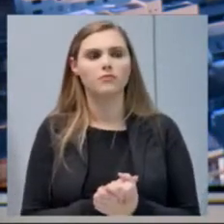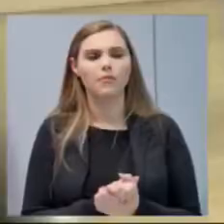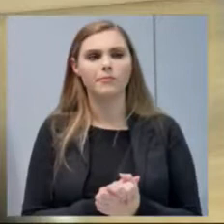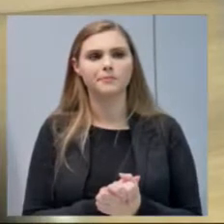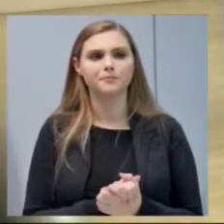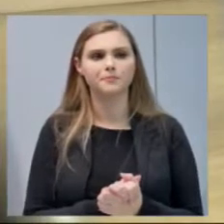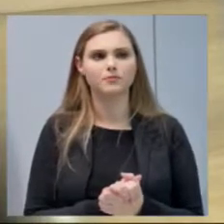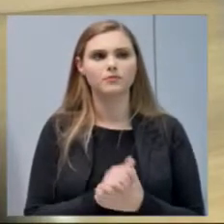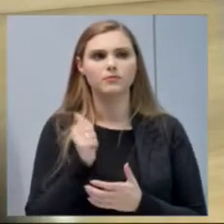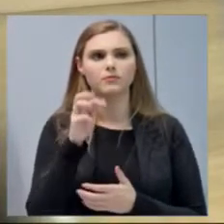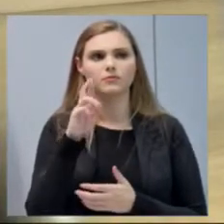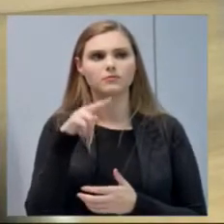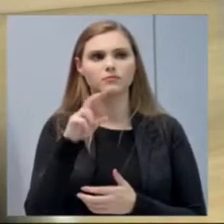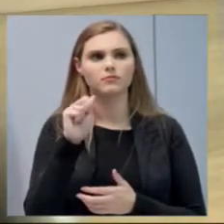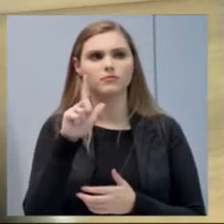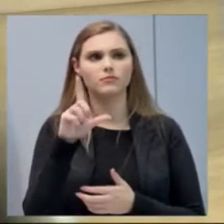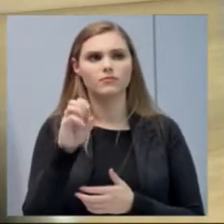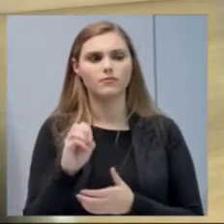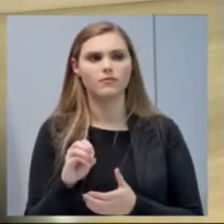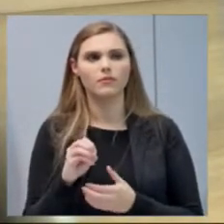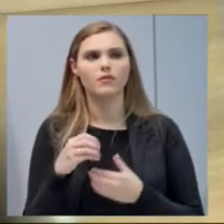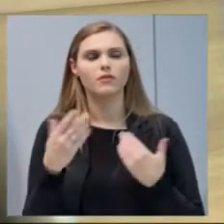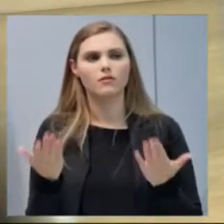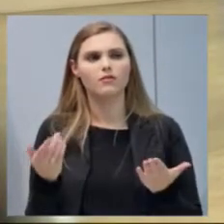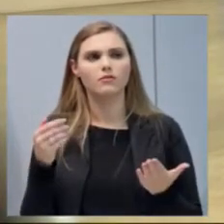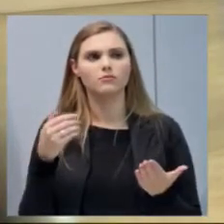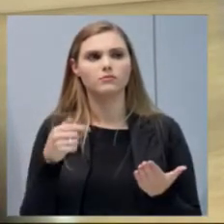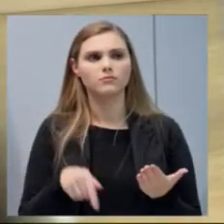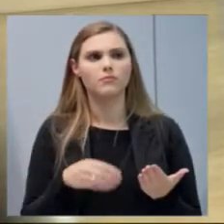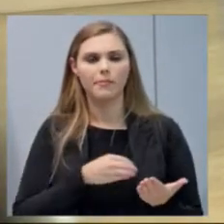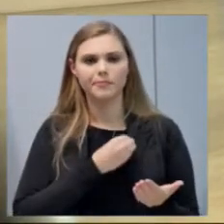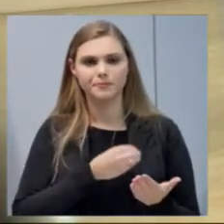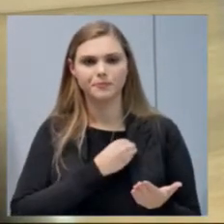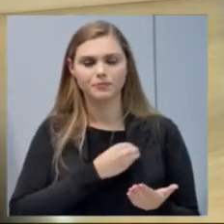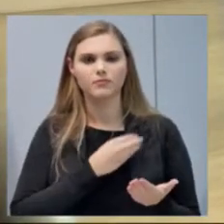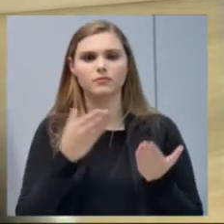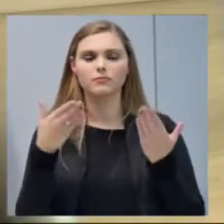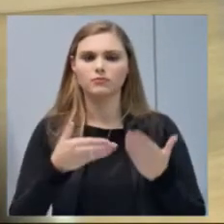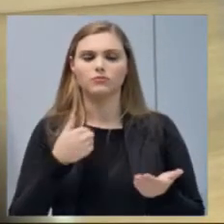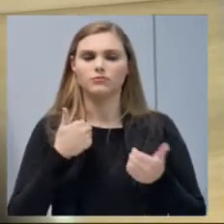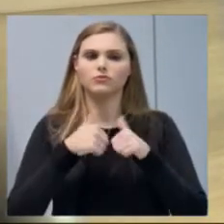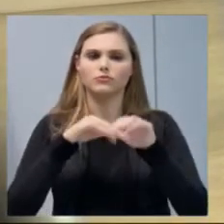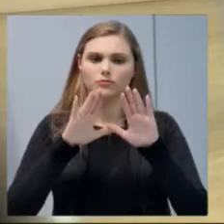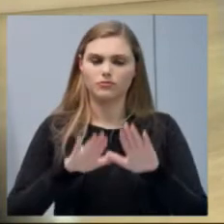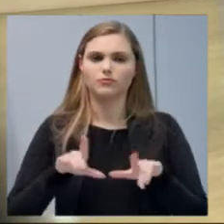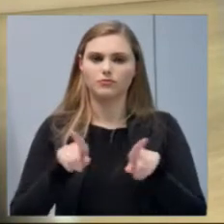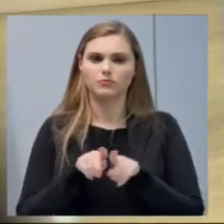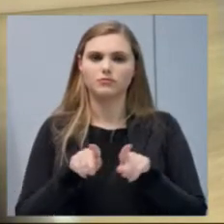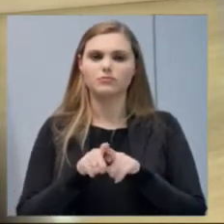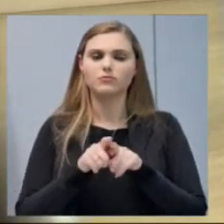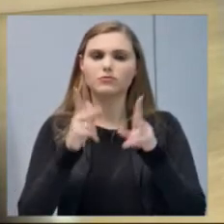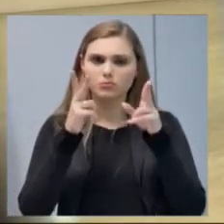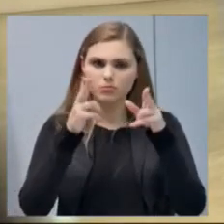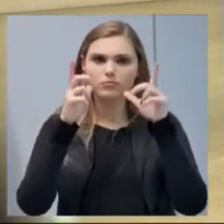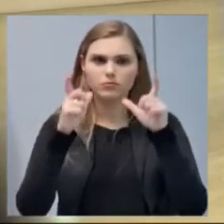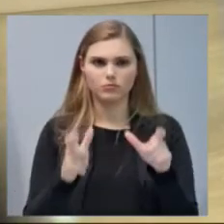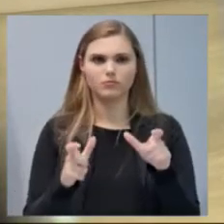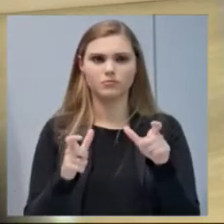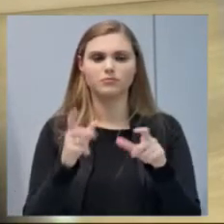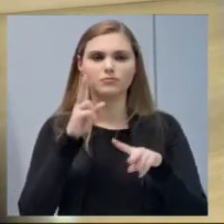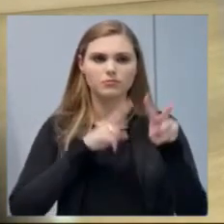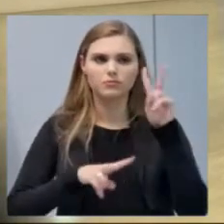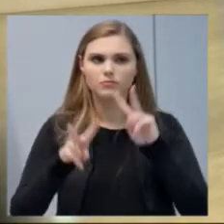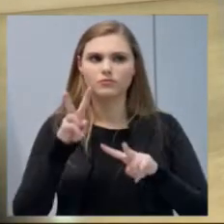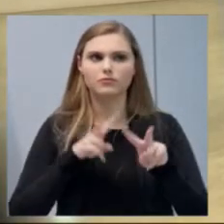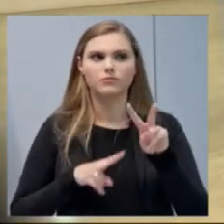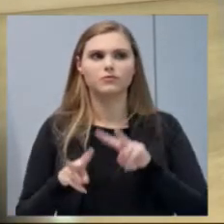Bom, colegas vereadores e público aqui presentes, coincidentemente, hoje eu estive também nesse local, verificando inclusive